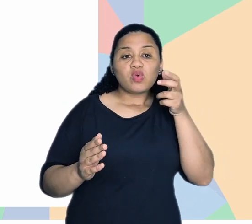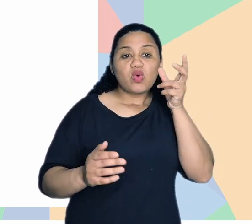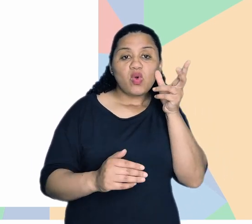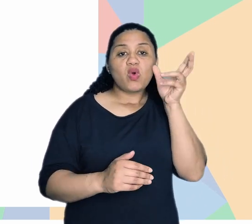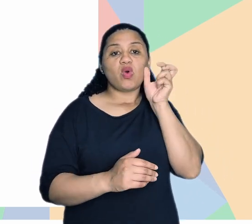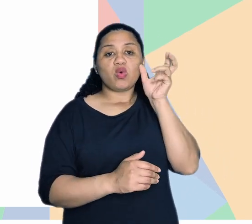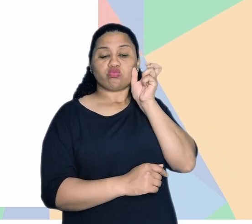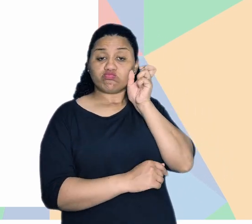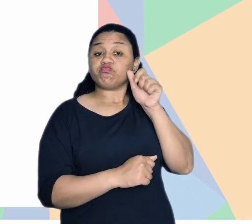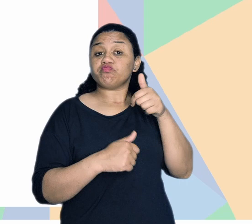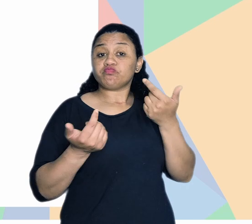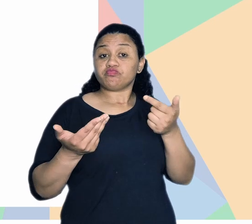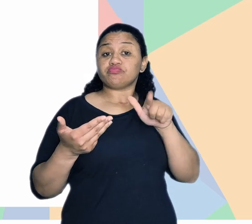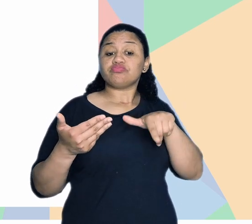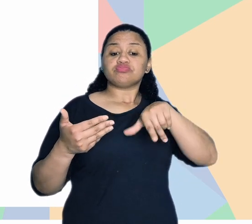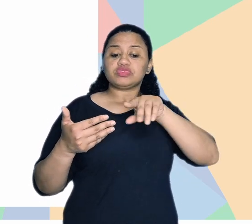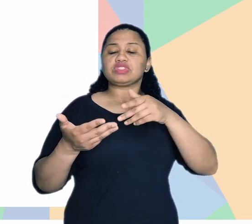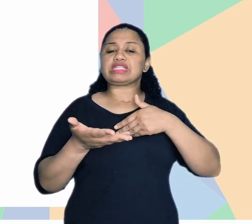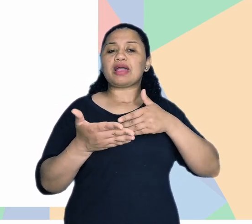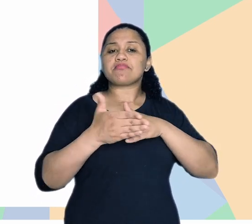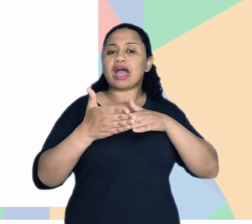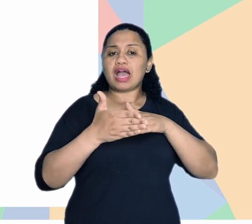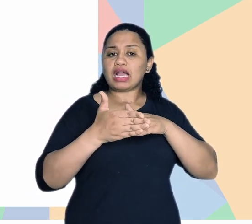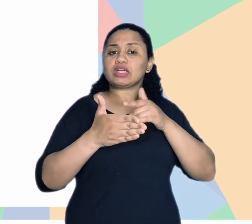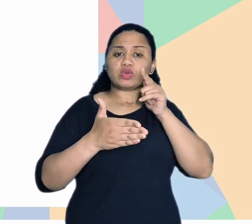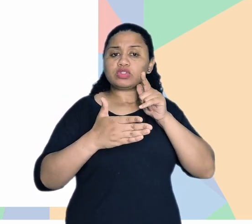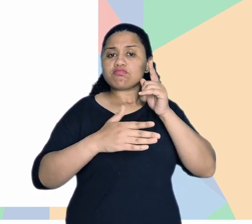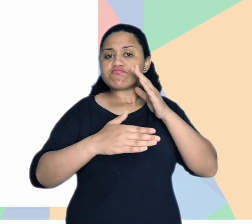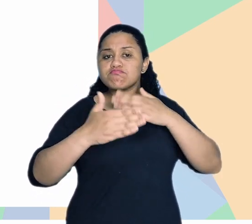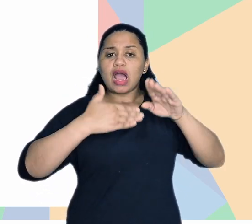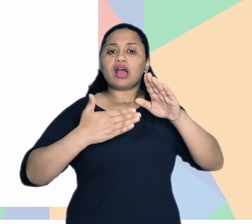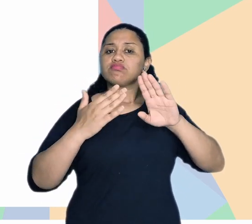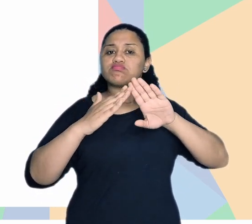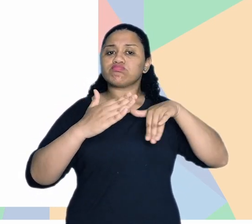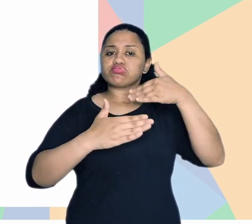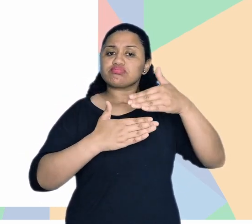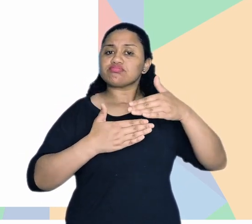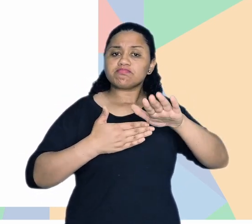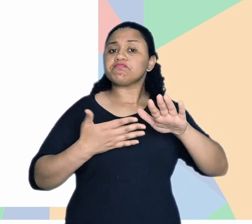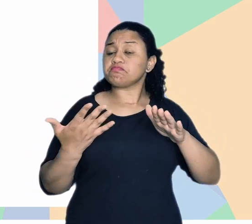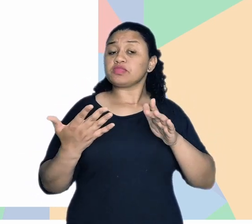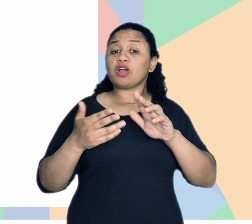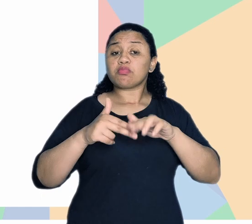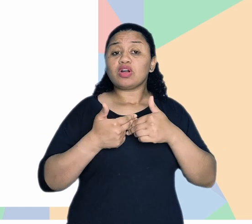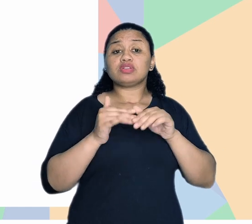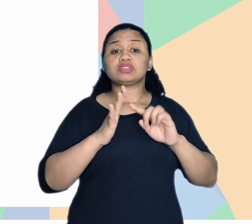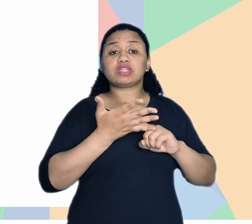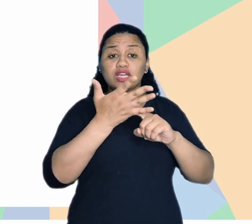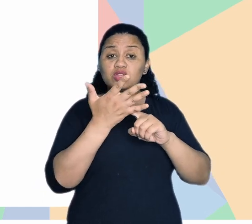faço ouvindo via áudio. Então, essa questão está minimizada, essa barreira está transposta a partir